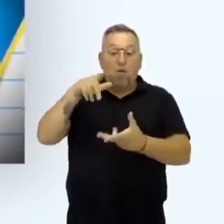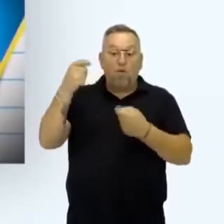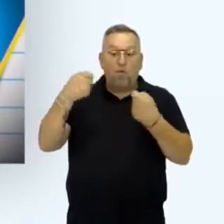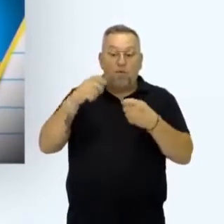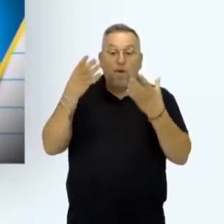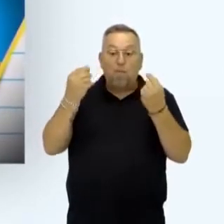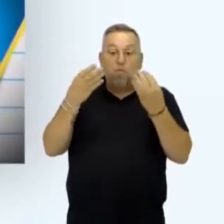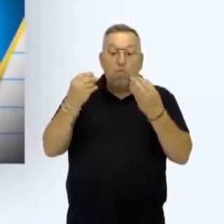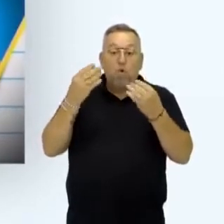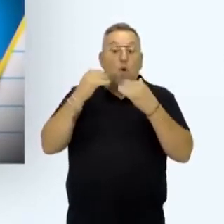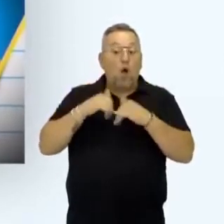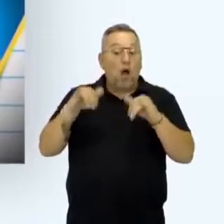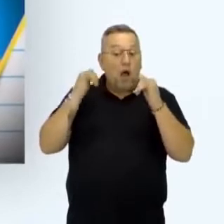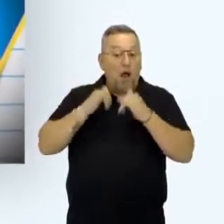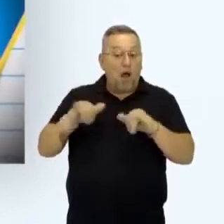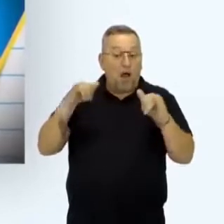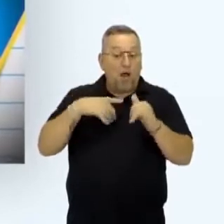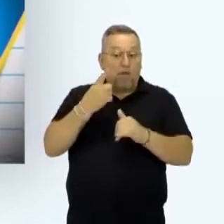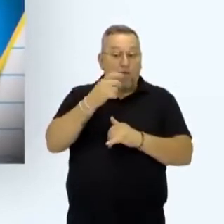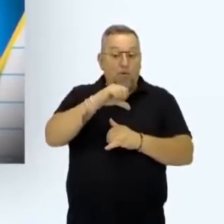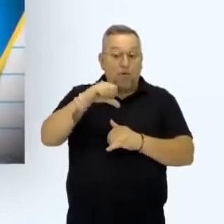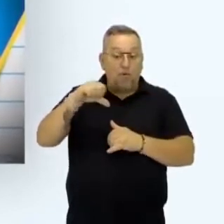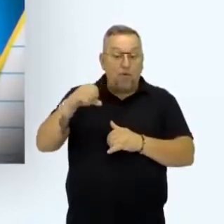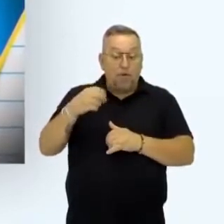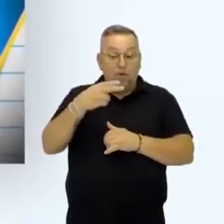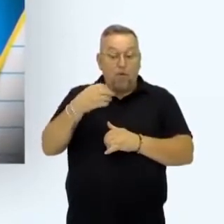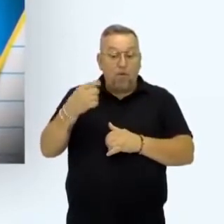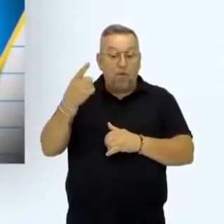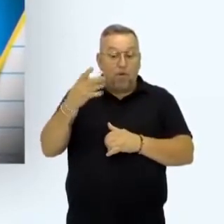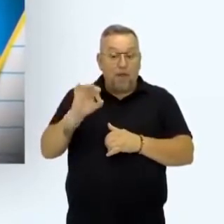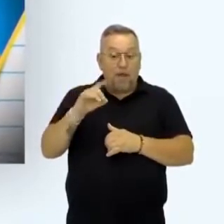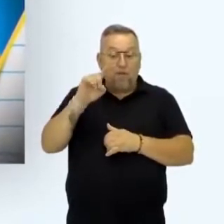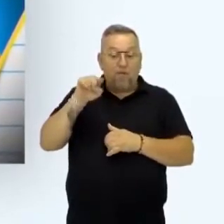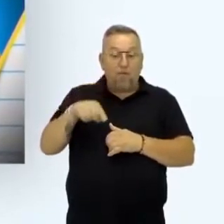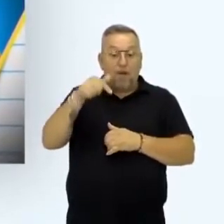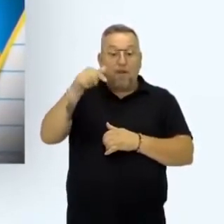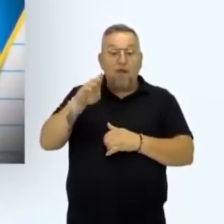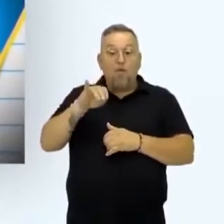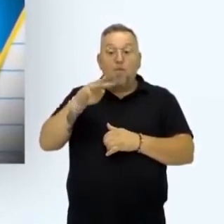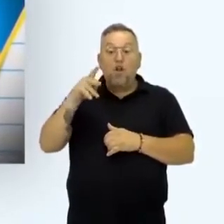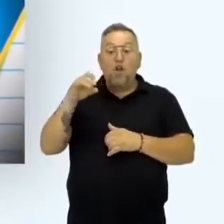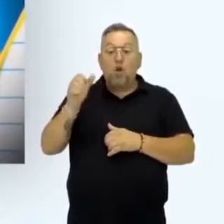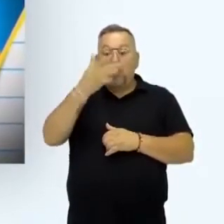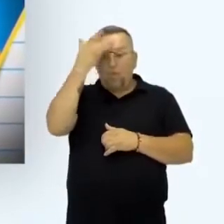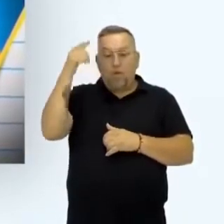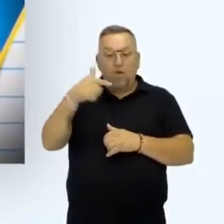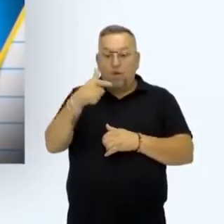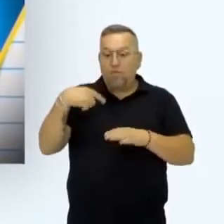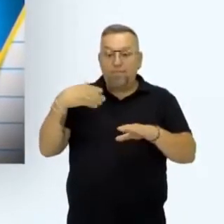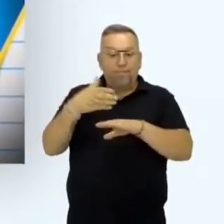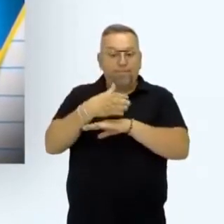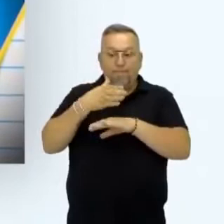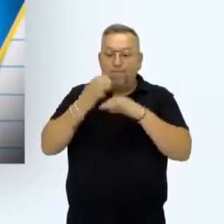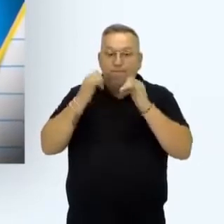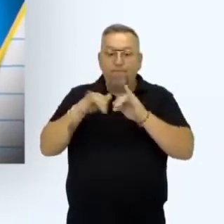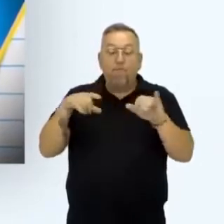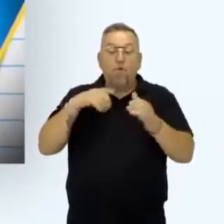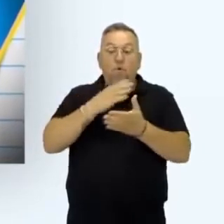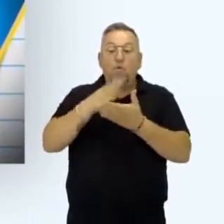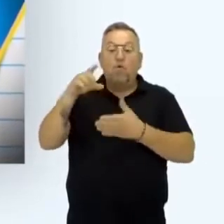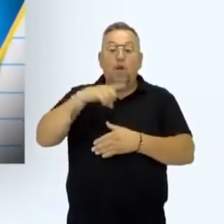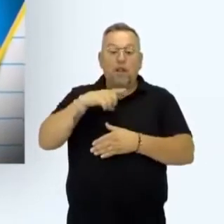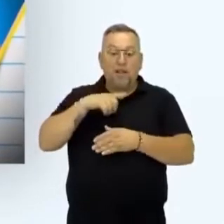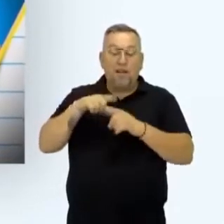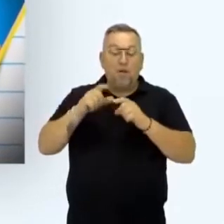hoje precisa de muita energia. Entre 1990 e 2010, 1,7 bilhão de pessoas que não tinham acesso a ela começaram a ter.